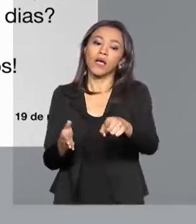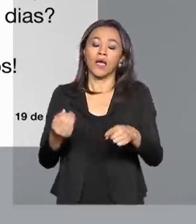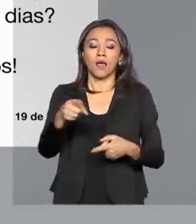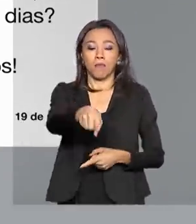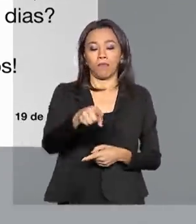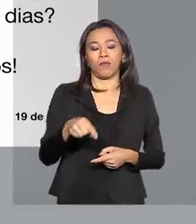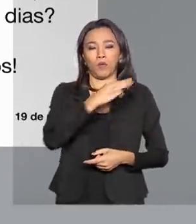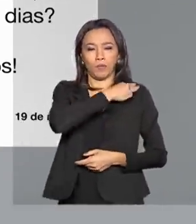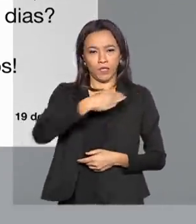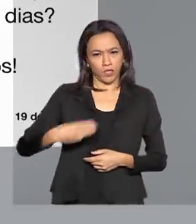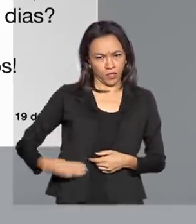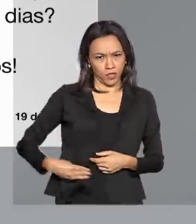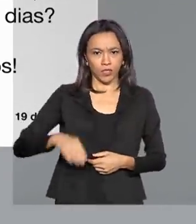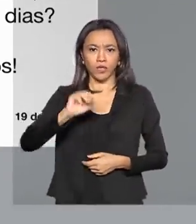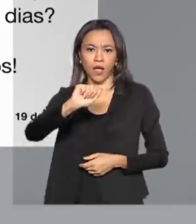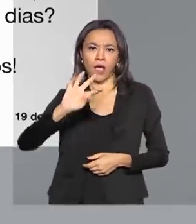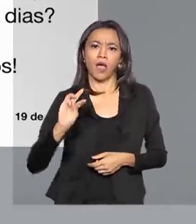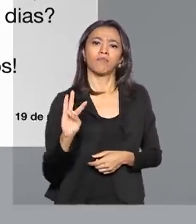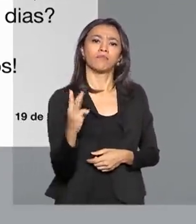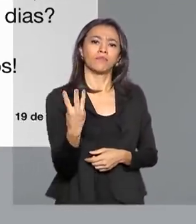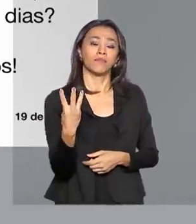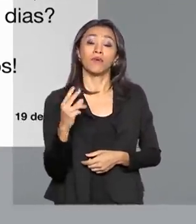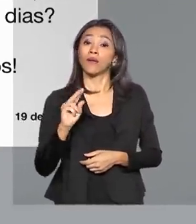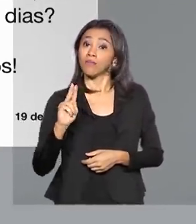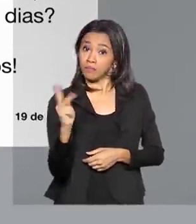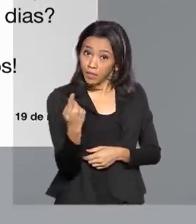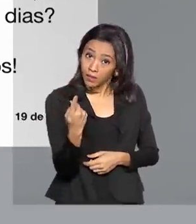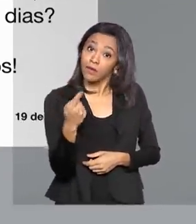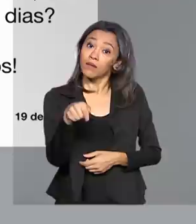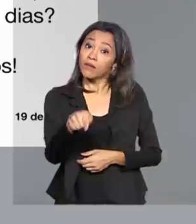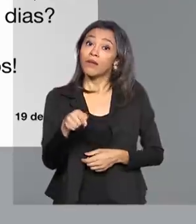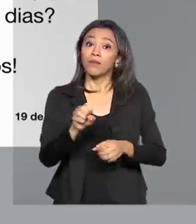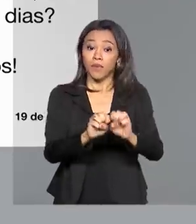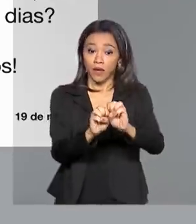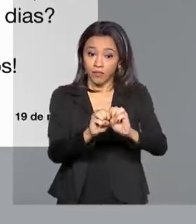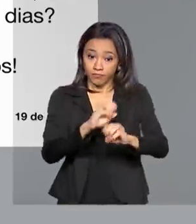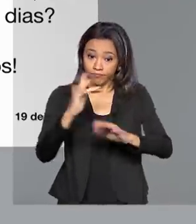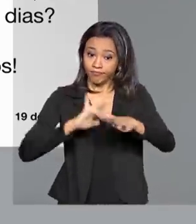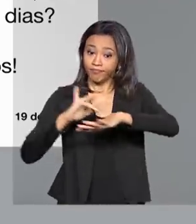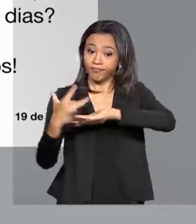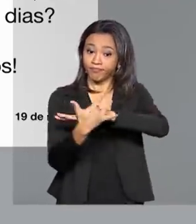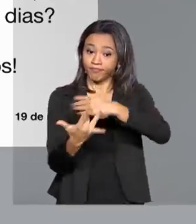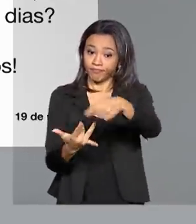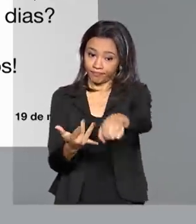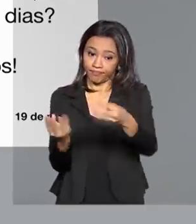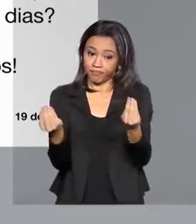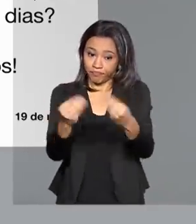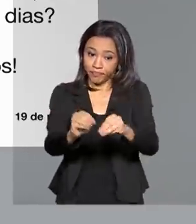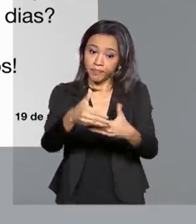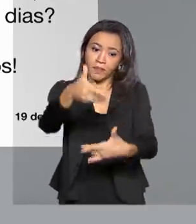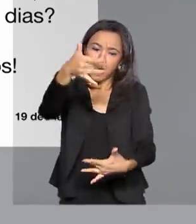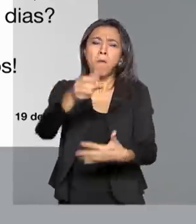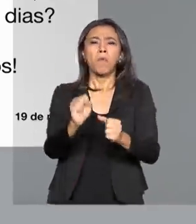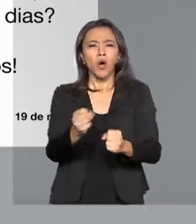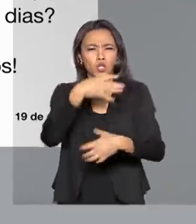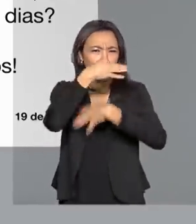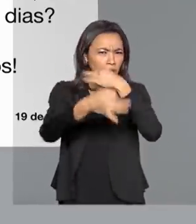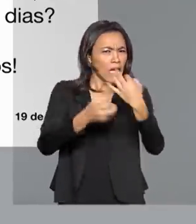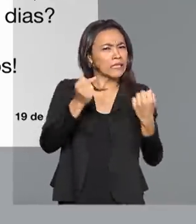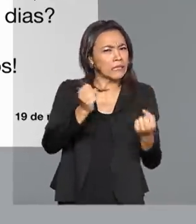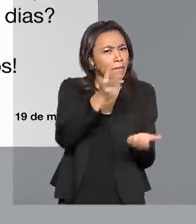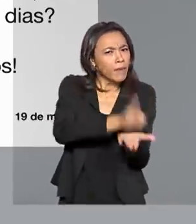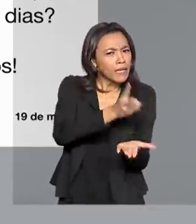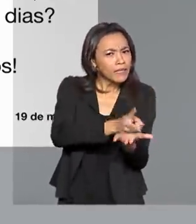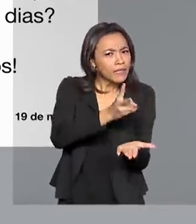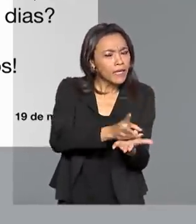Abraham Weintraub, por meio das redes sociais. Os estudantes vão poder opinar na página do participante se o exame deve ser